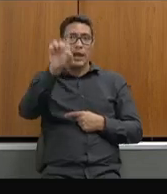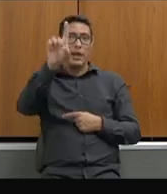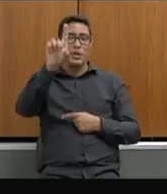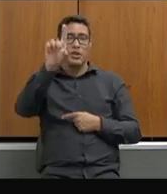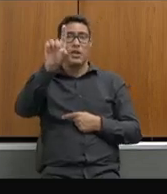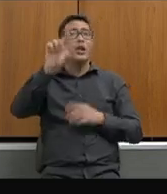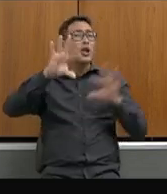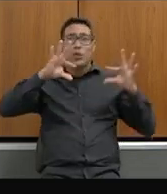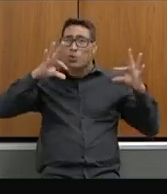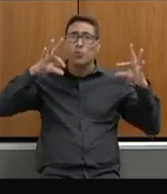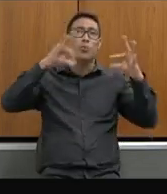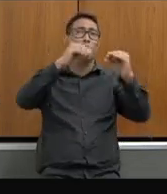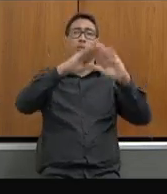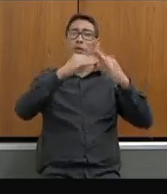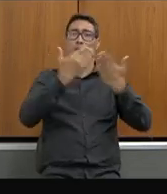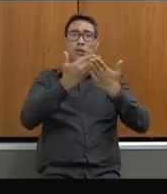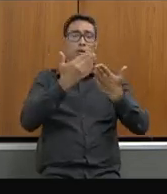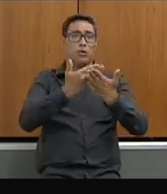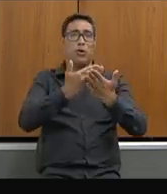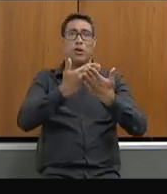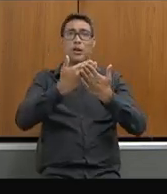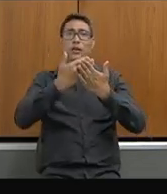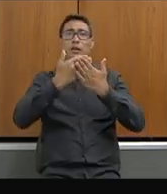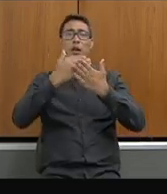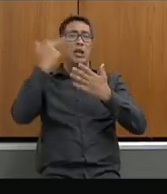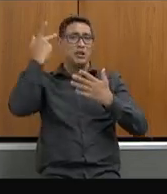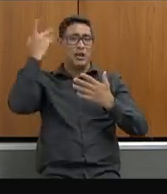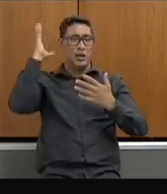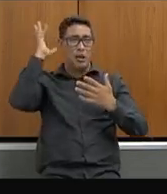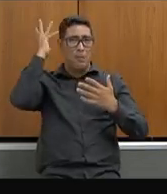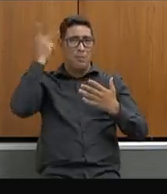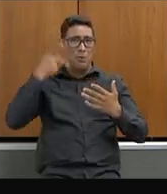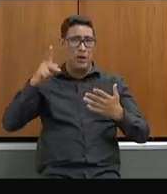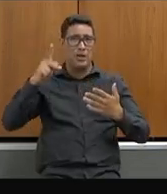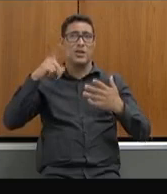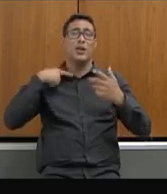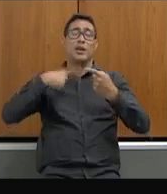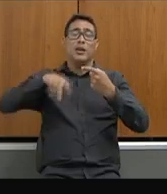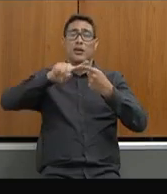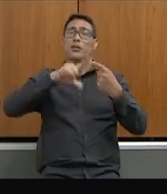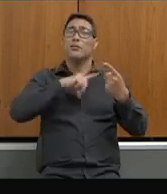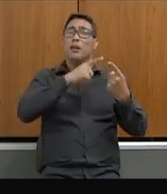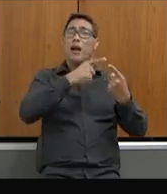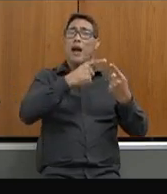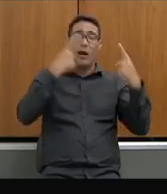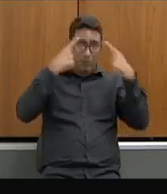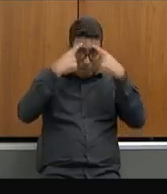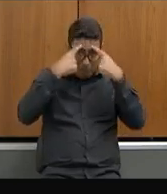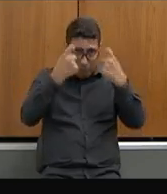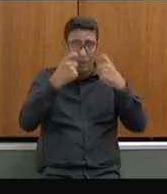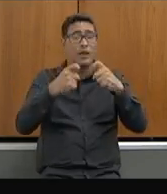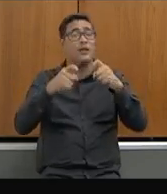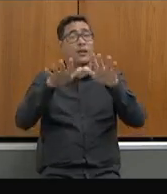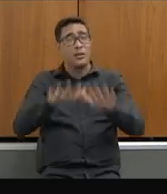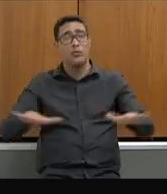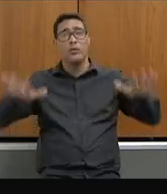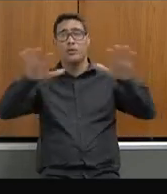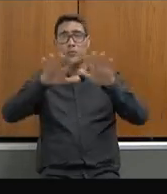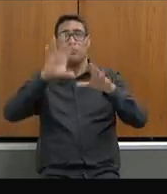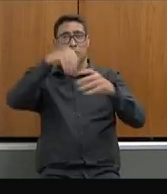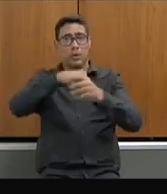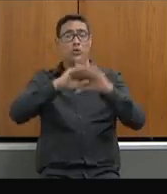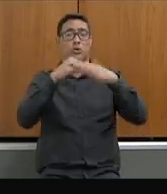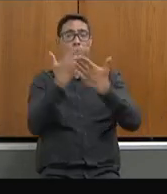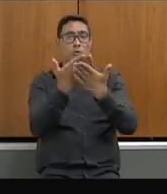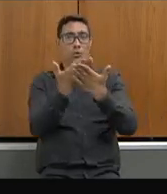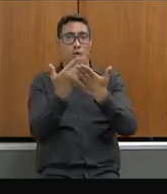e eu gostaria de também aproveitar a oportunidade que tem a questão da violência no ambiente escolar presta a casa